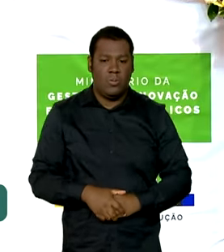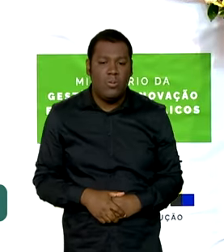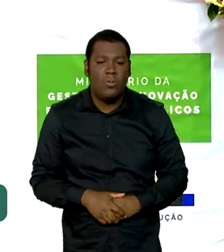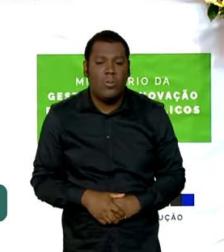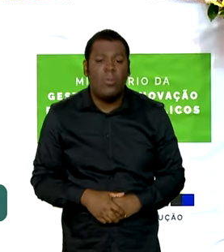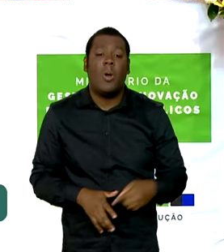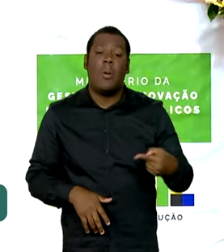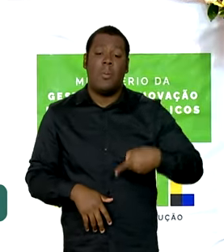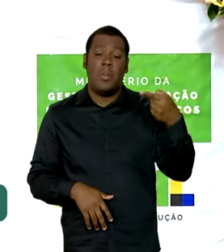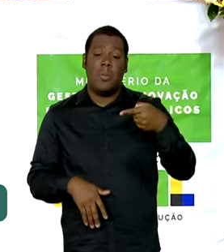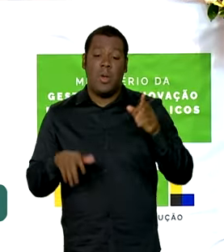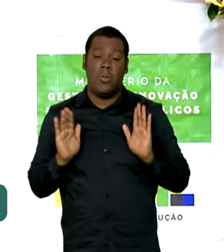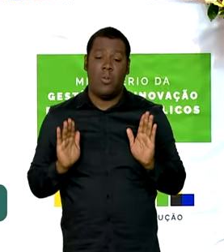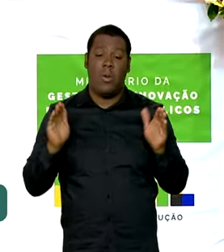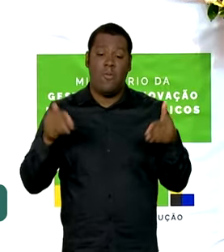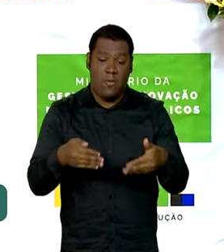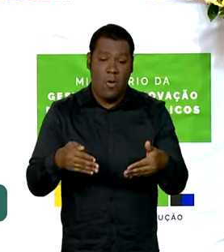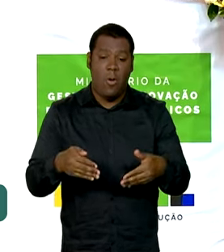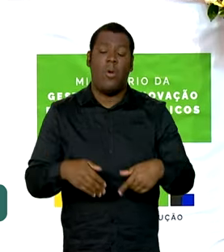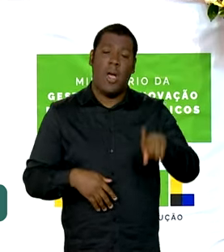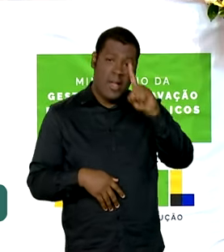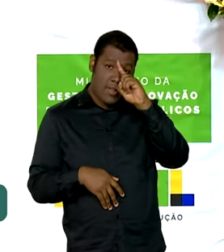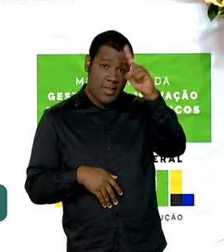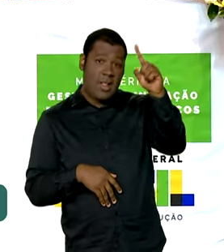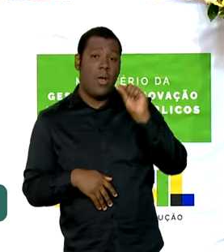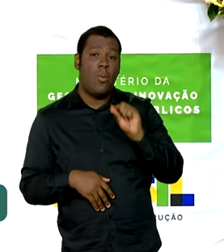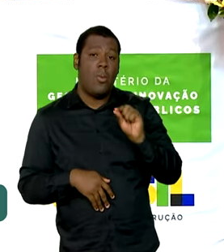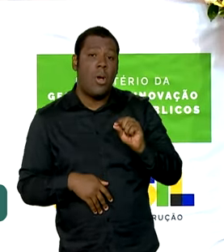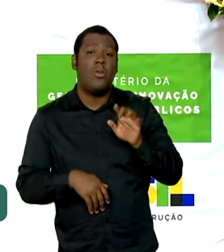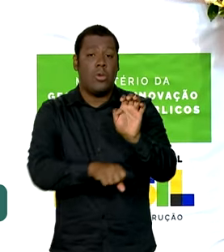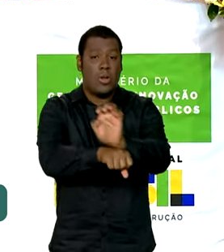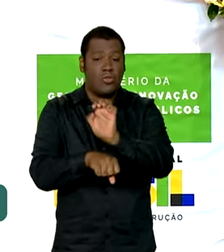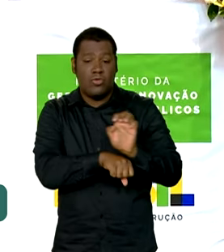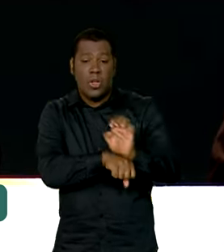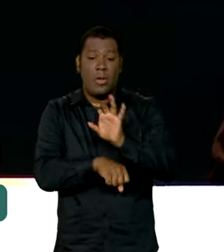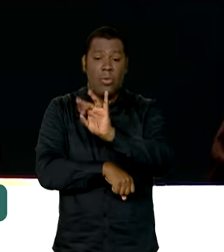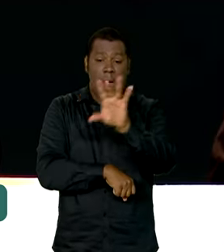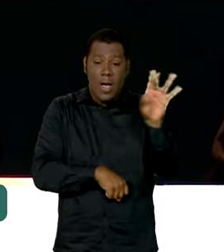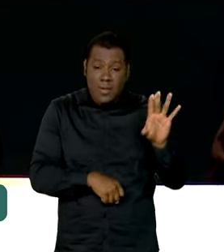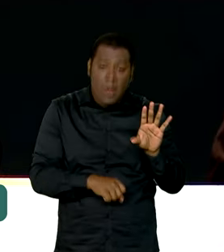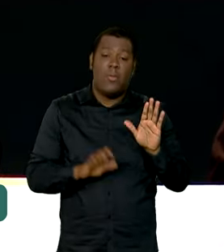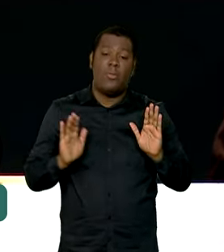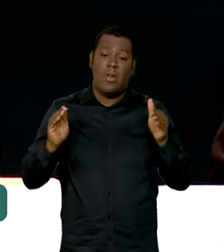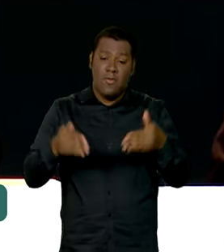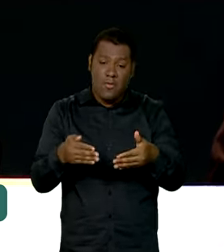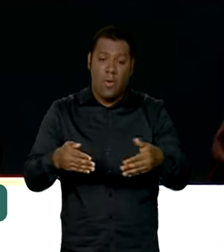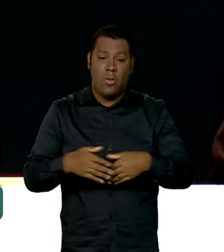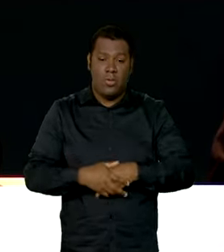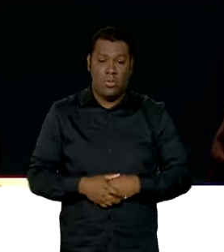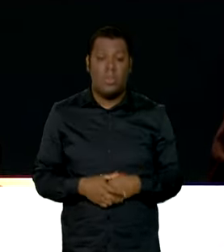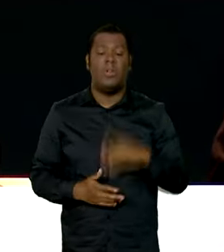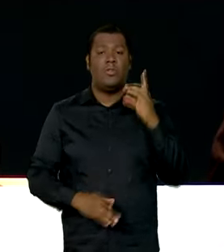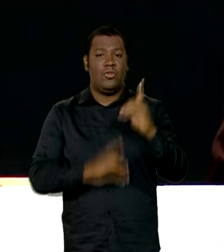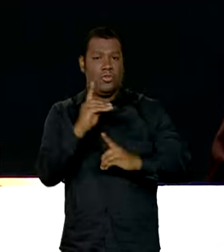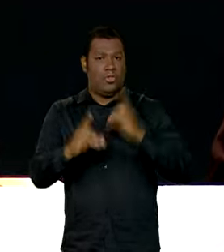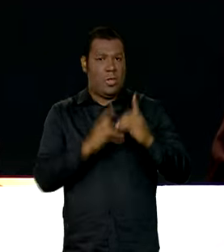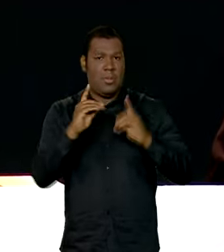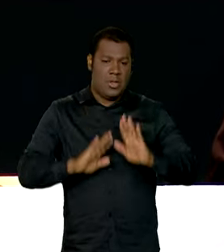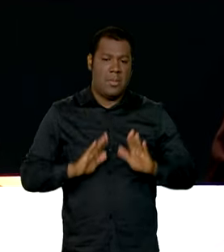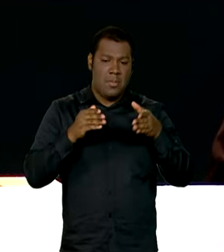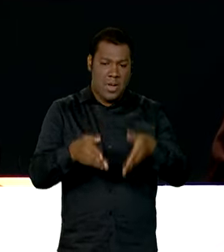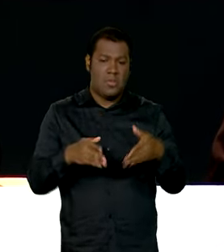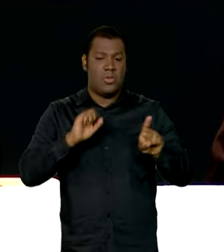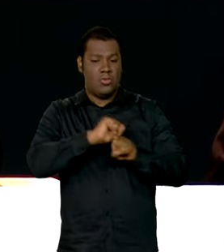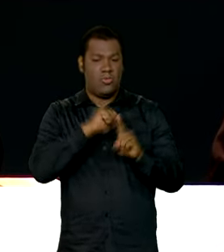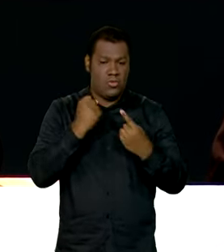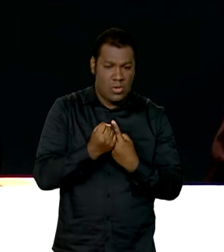primeiro fórum instalado e a ideia é que cada Estado tem o seu. As dinâmicas de participação social são diferenciadas em cada